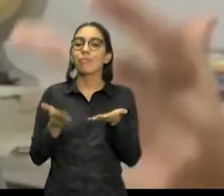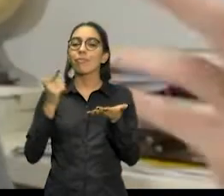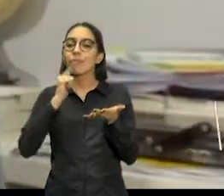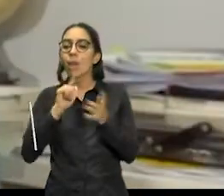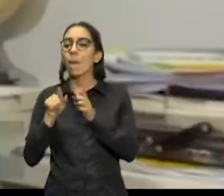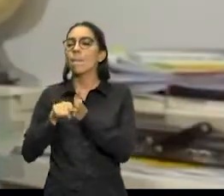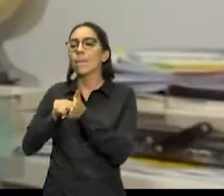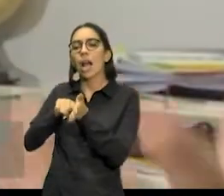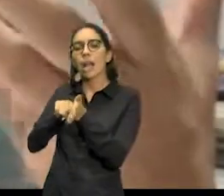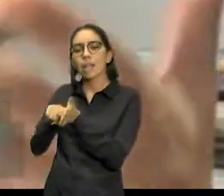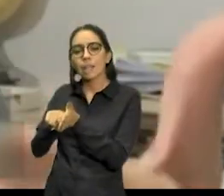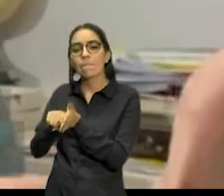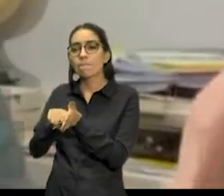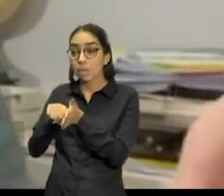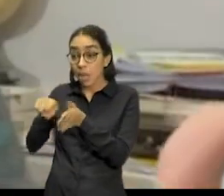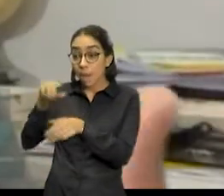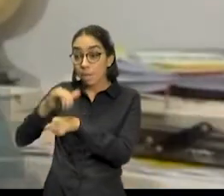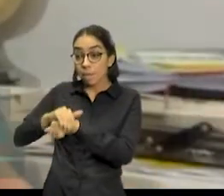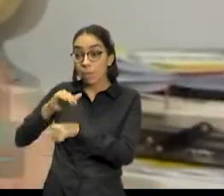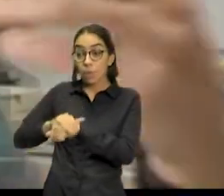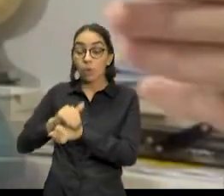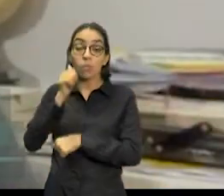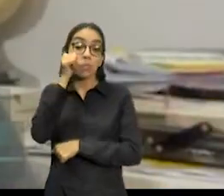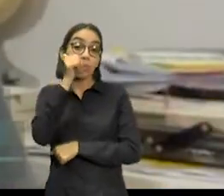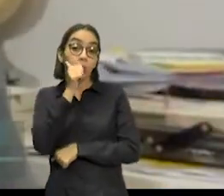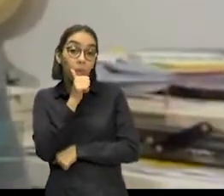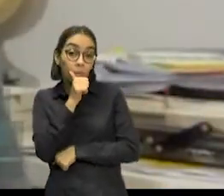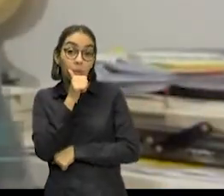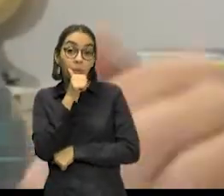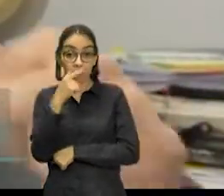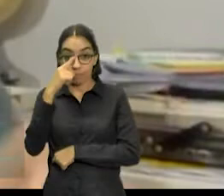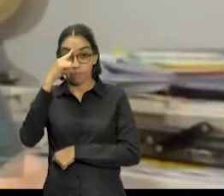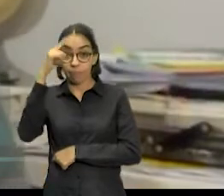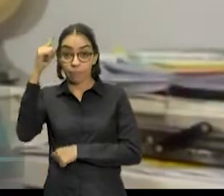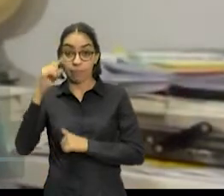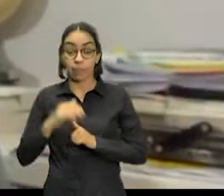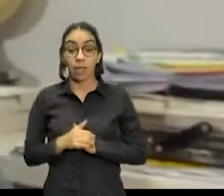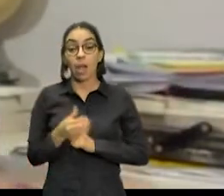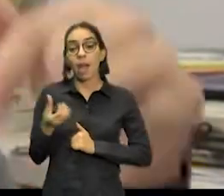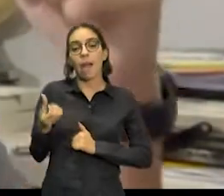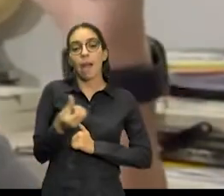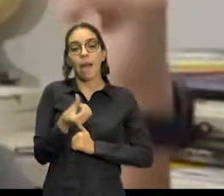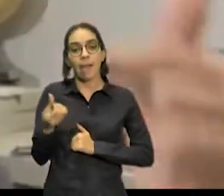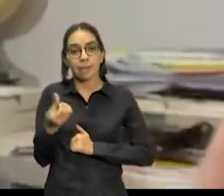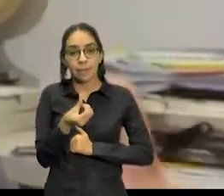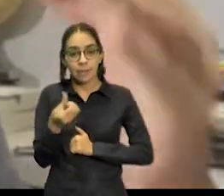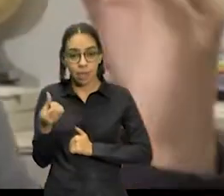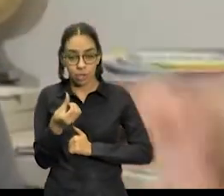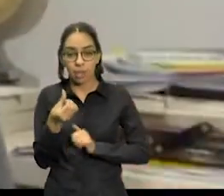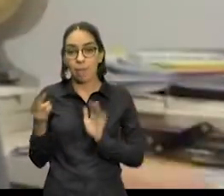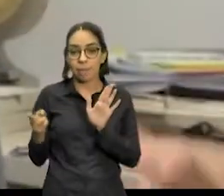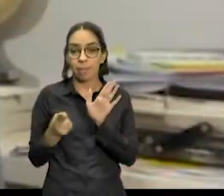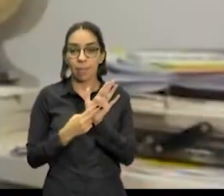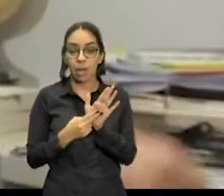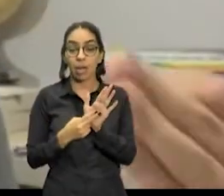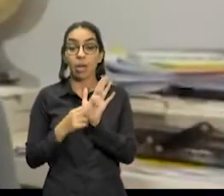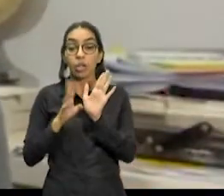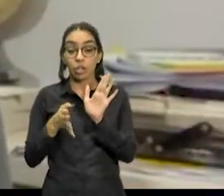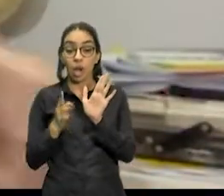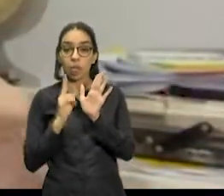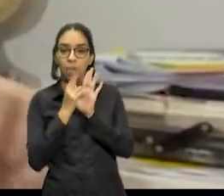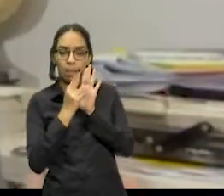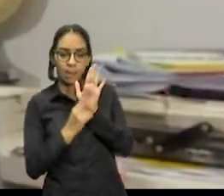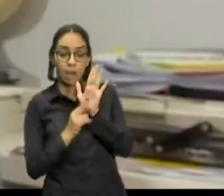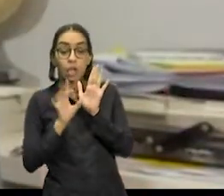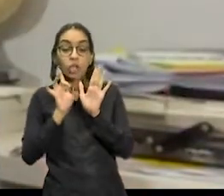feitas por mulheres. Eu vou lembrar a vocês que a sexta carta patente dessa instituição contém apenas inventoras mulheres.